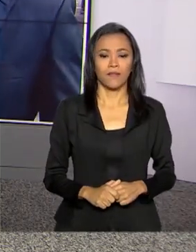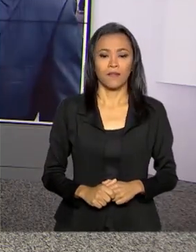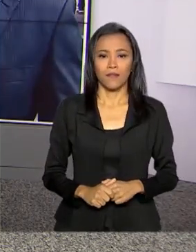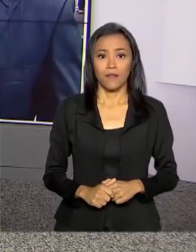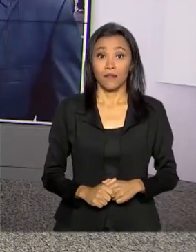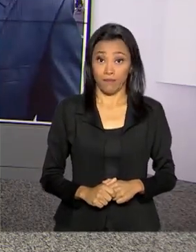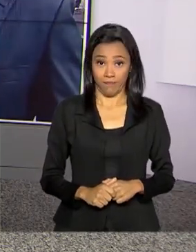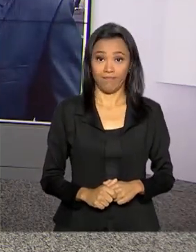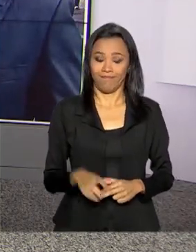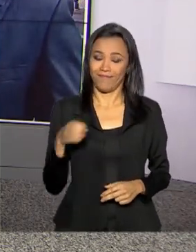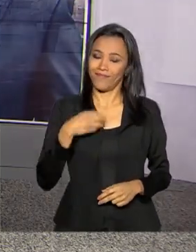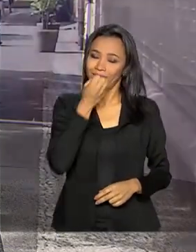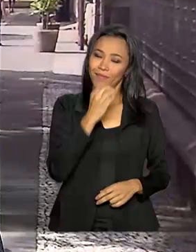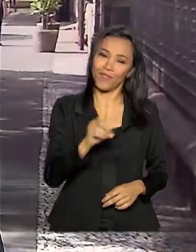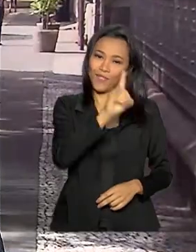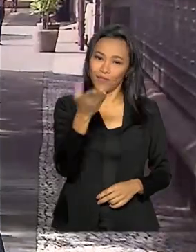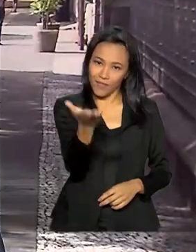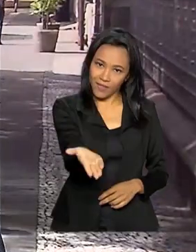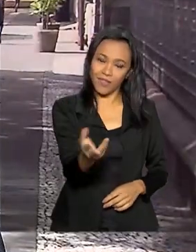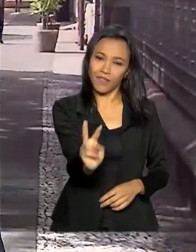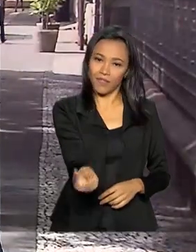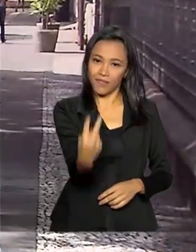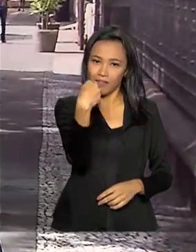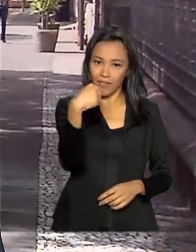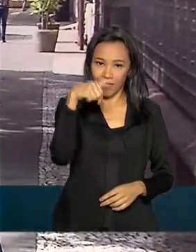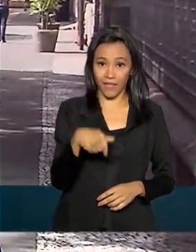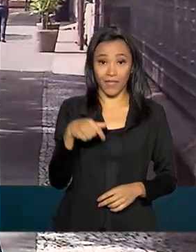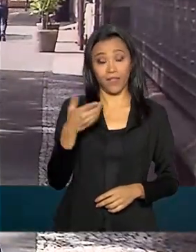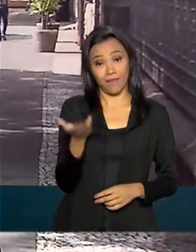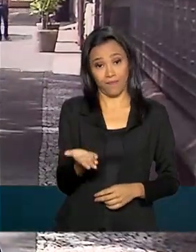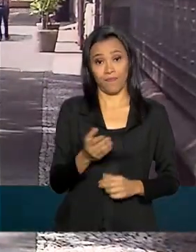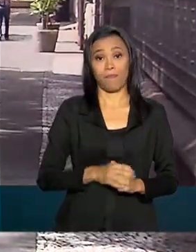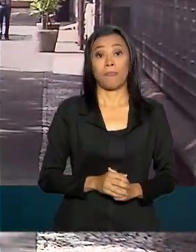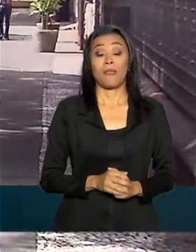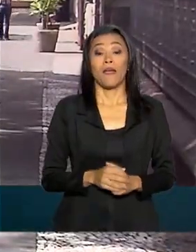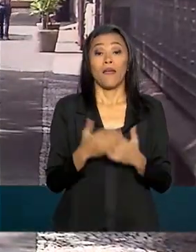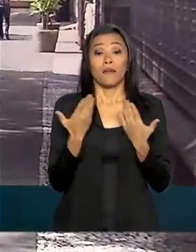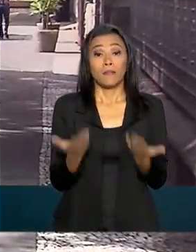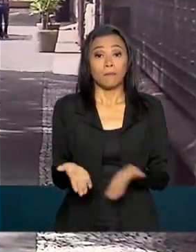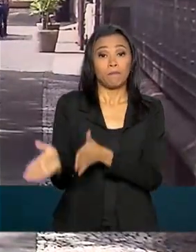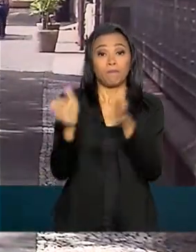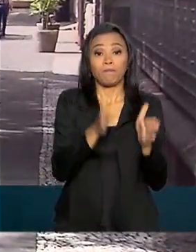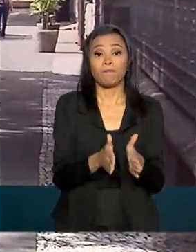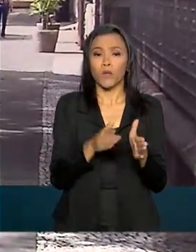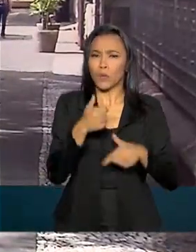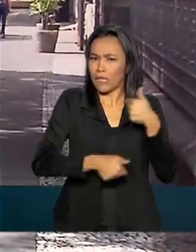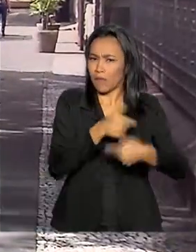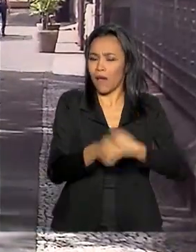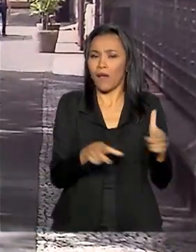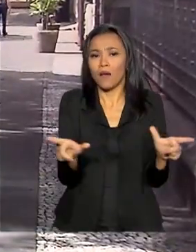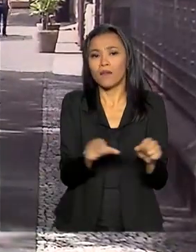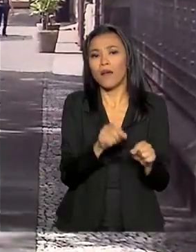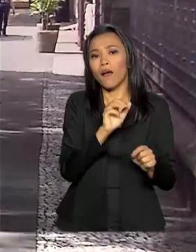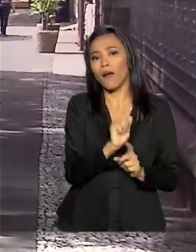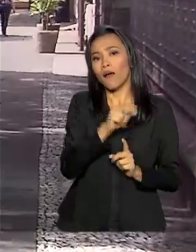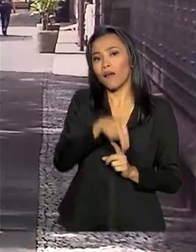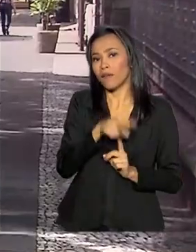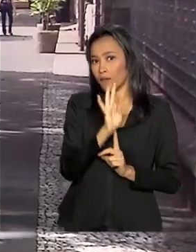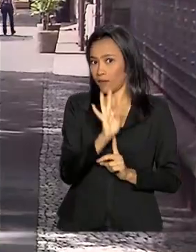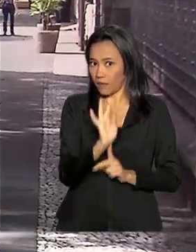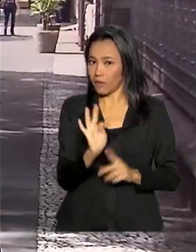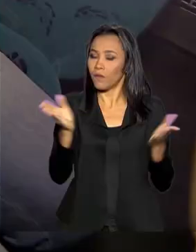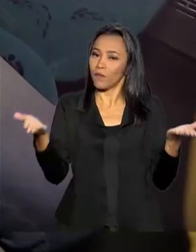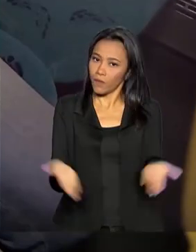Bom dia, Mara. Bom dia a você que acompanha o Brasil em Dia. A ação da Agência Nacional de Transportes Terrestres estará